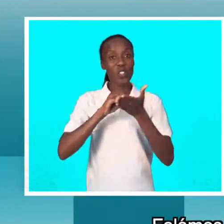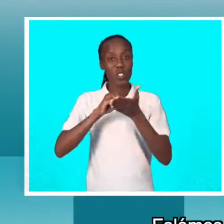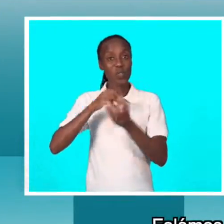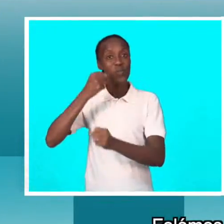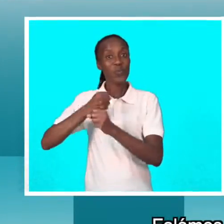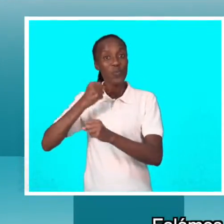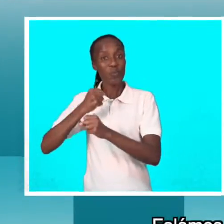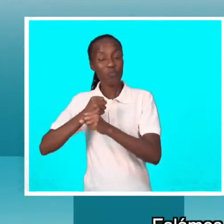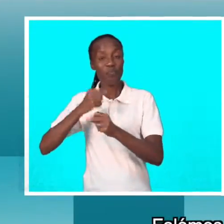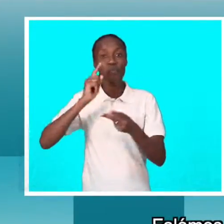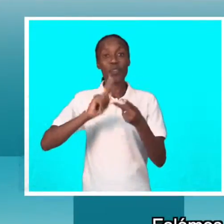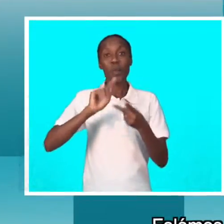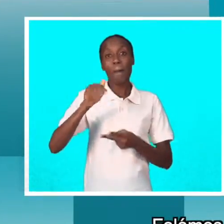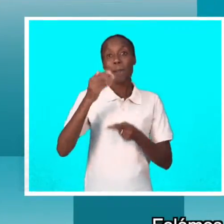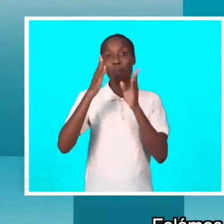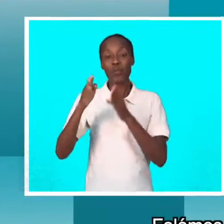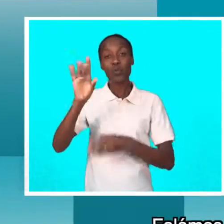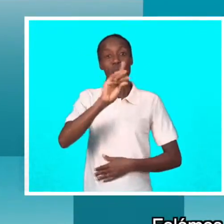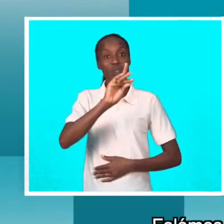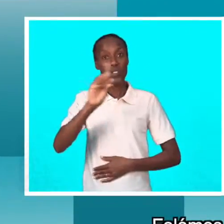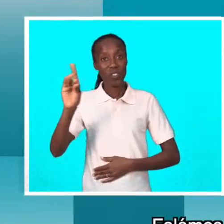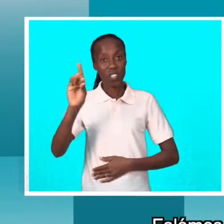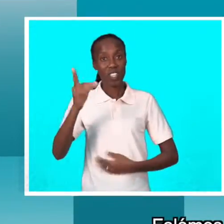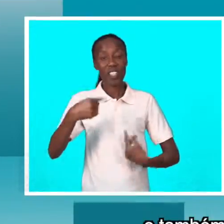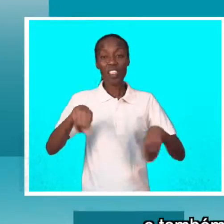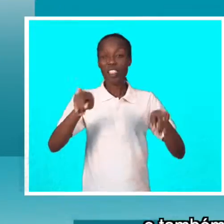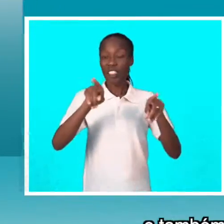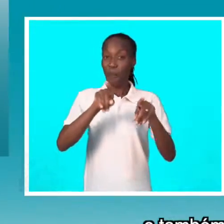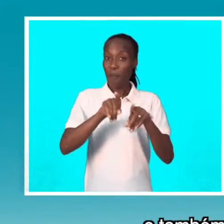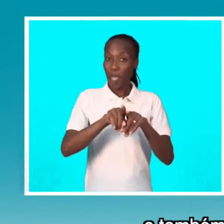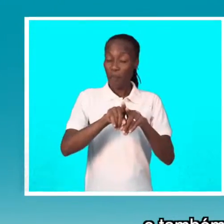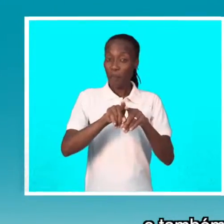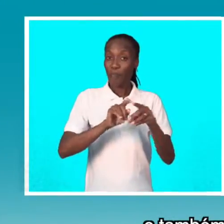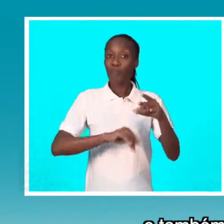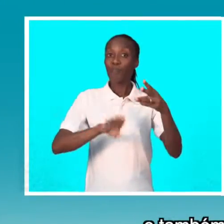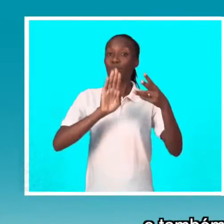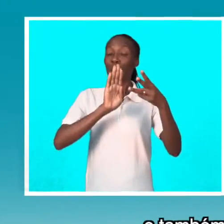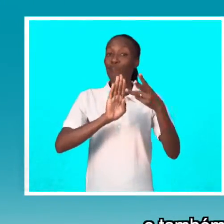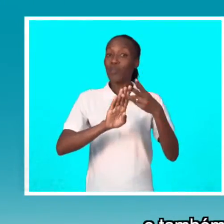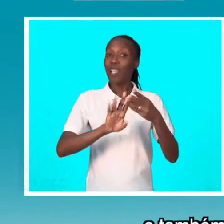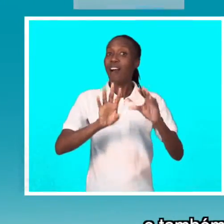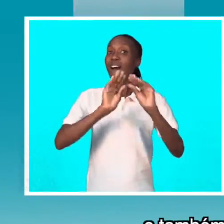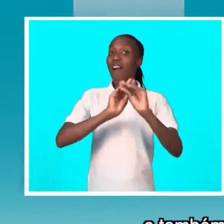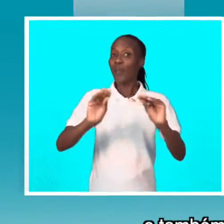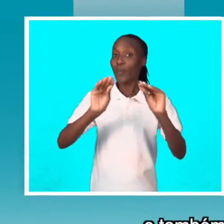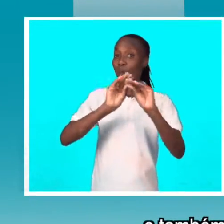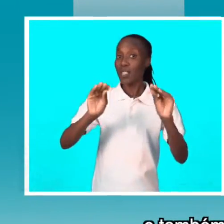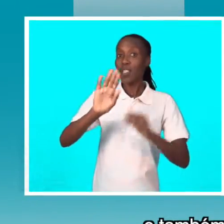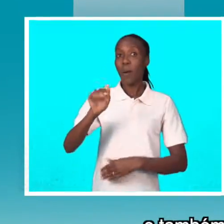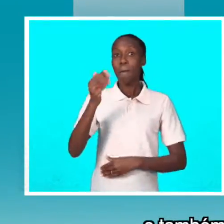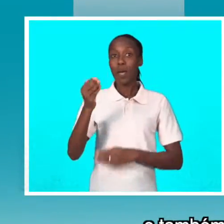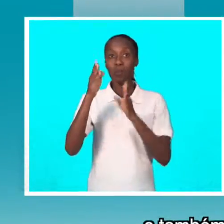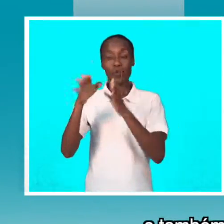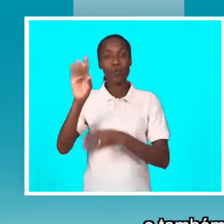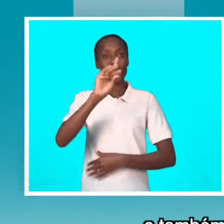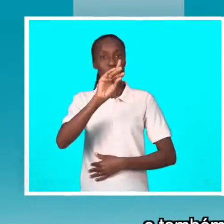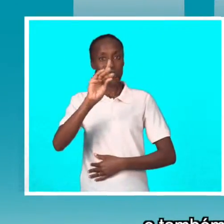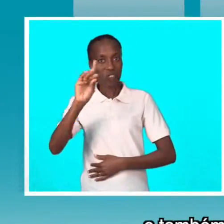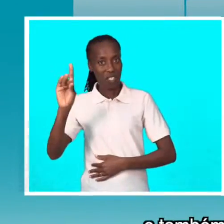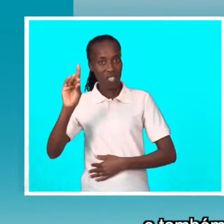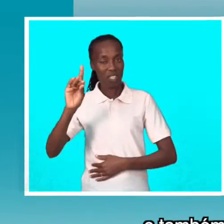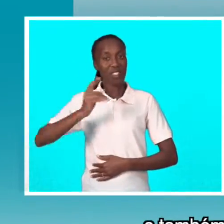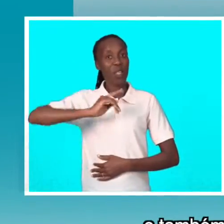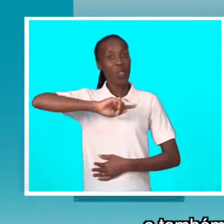acesso ao emprego para pessoas com deficiência e também abarcamos a educação para pessoas com